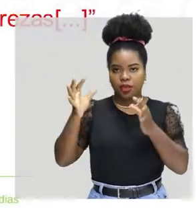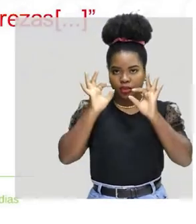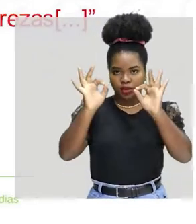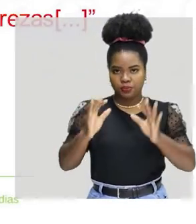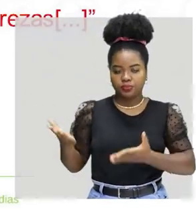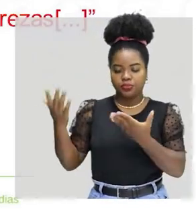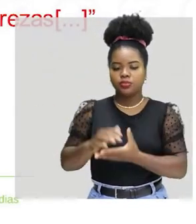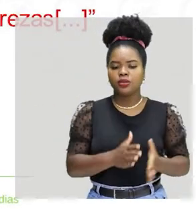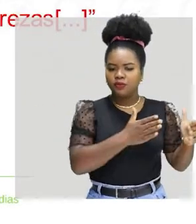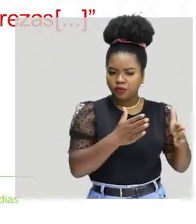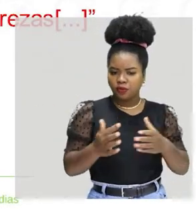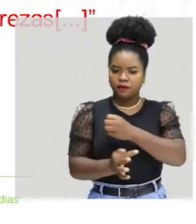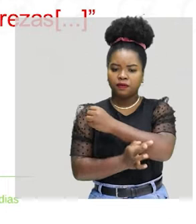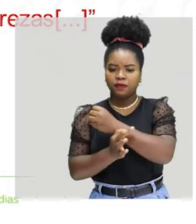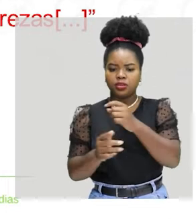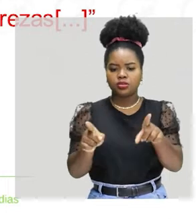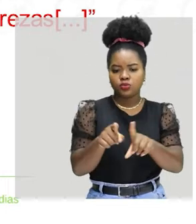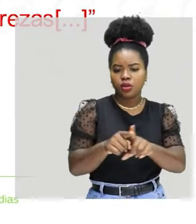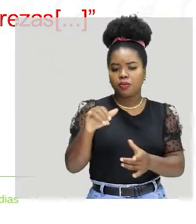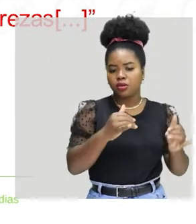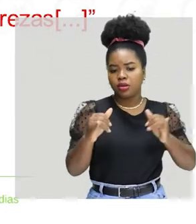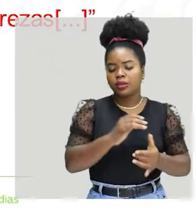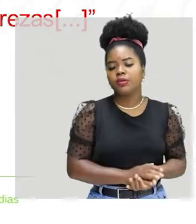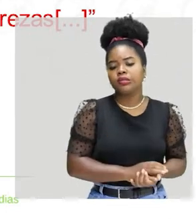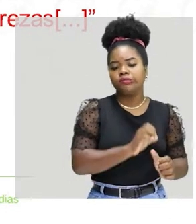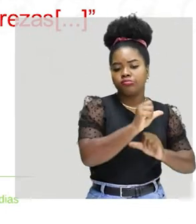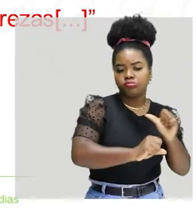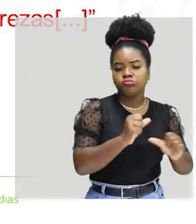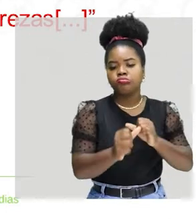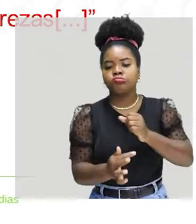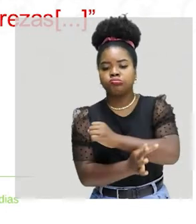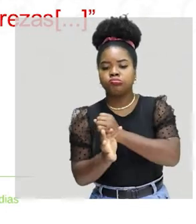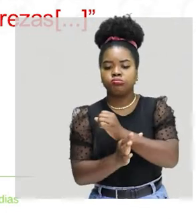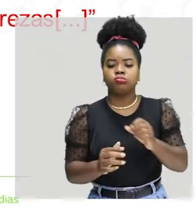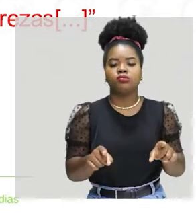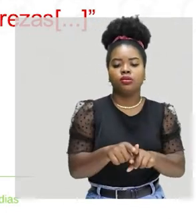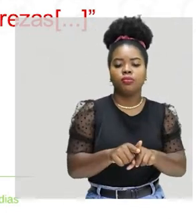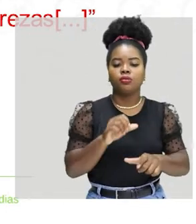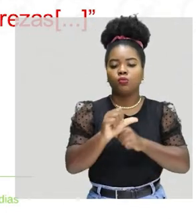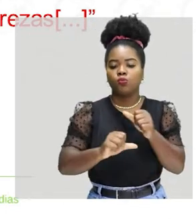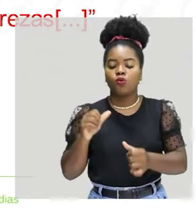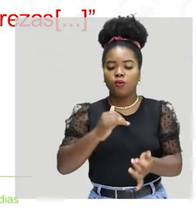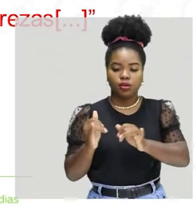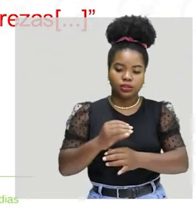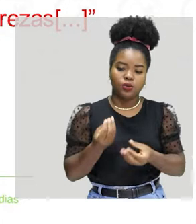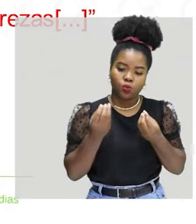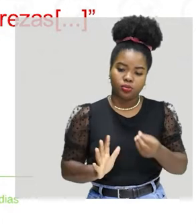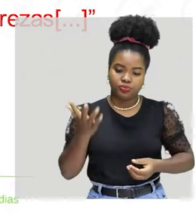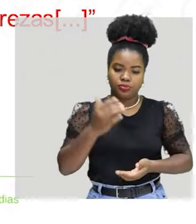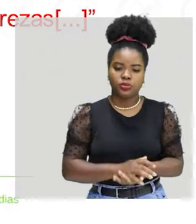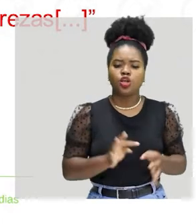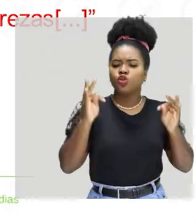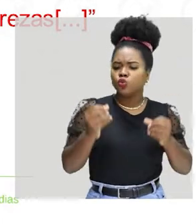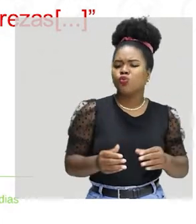Ele falou em processo físico e processo químico. Transformação física, transformação química. Todo processo